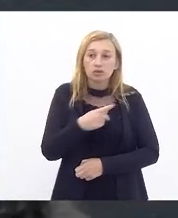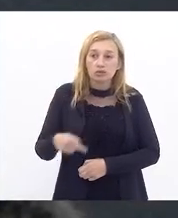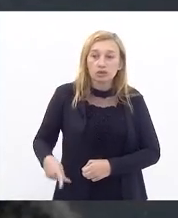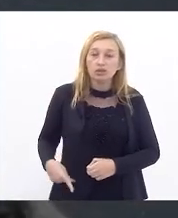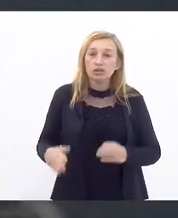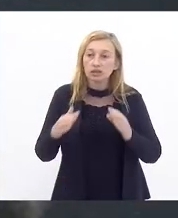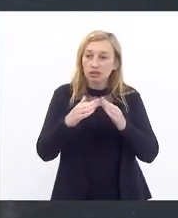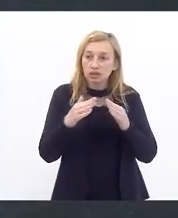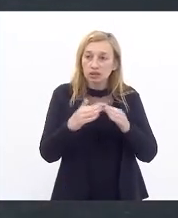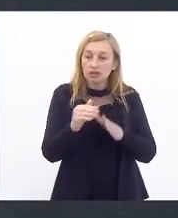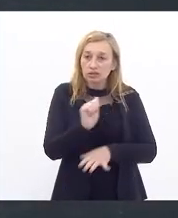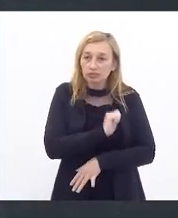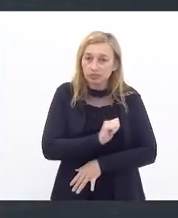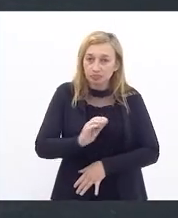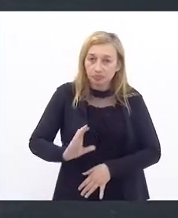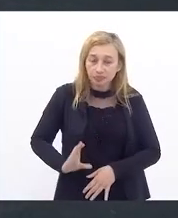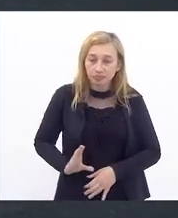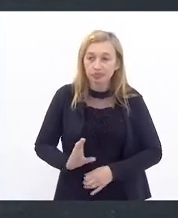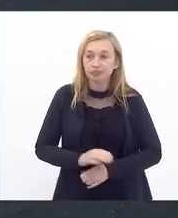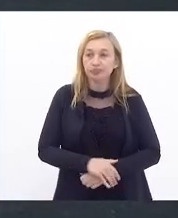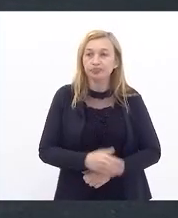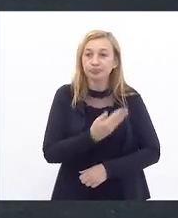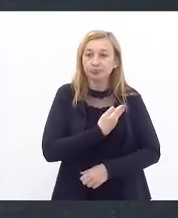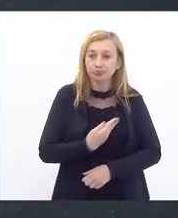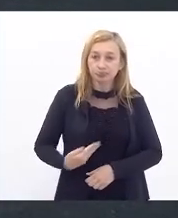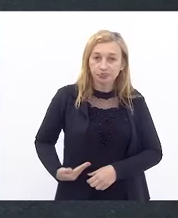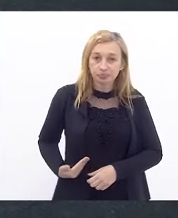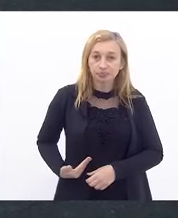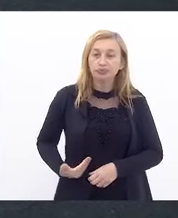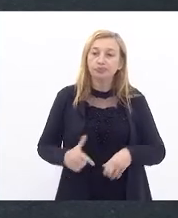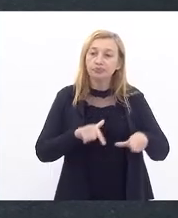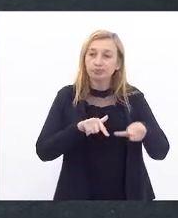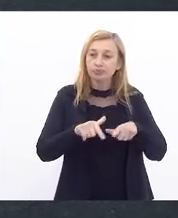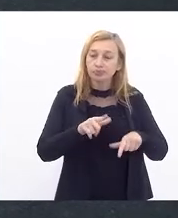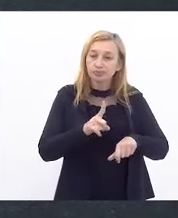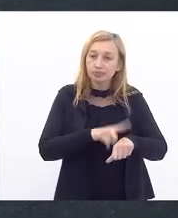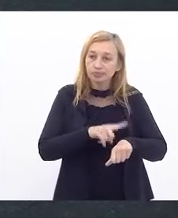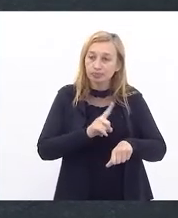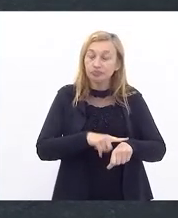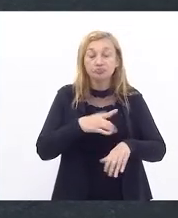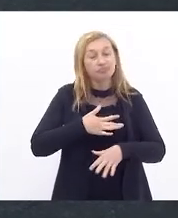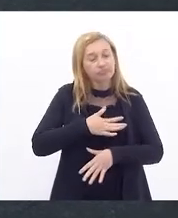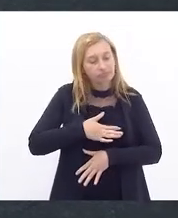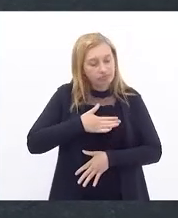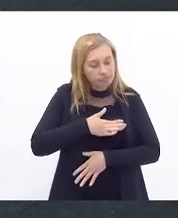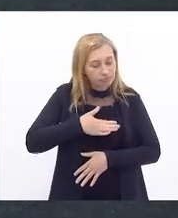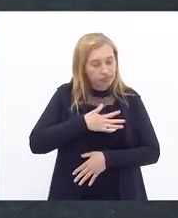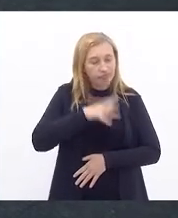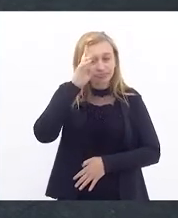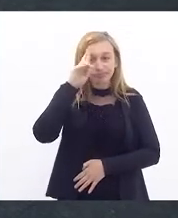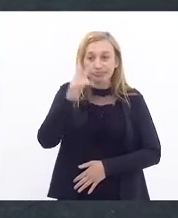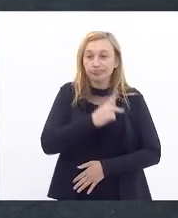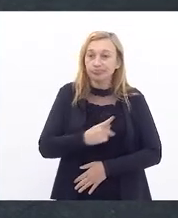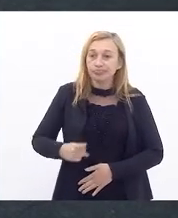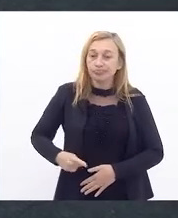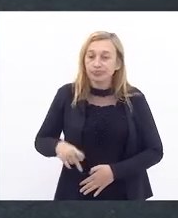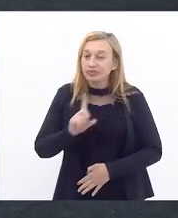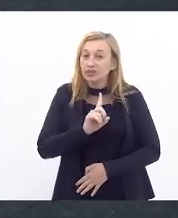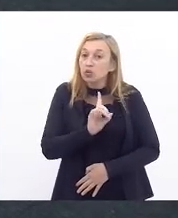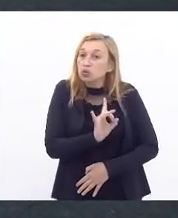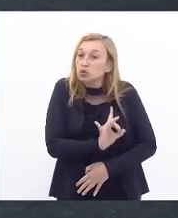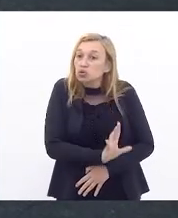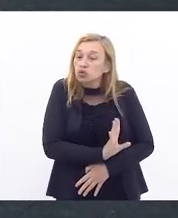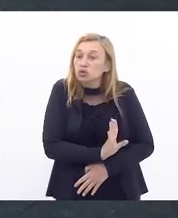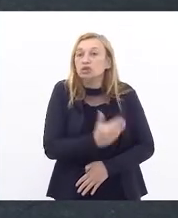dessa casa, André Siciliano, governador em exercício, e gostaria aqui, senhor presidente, não só